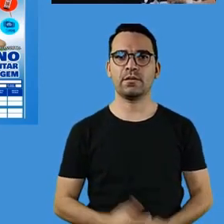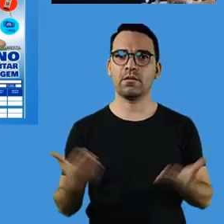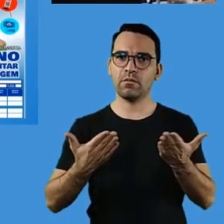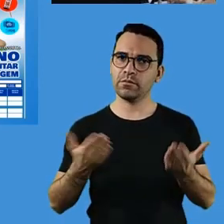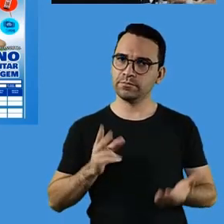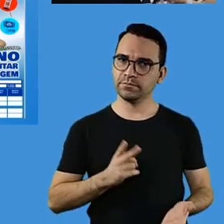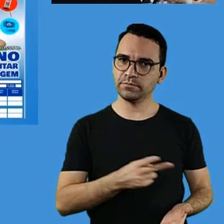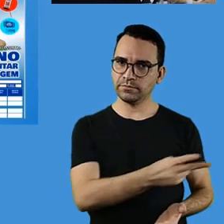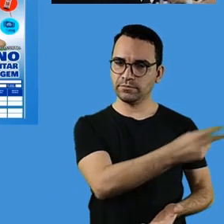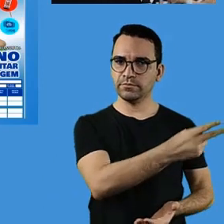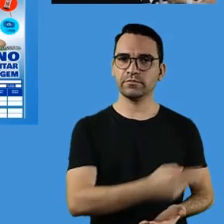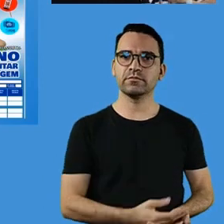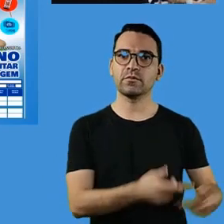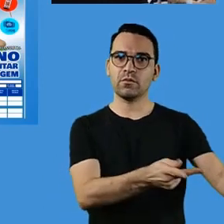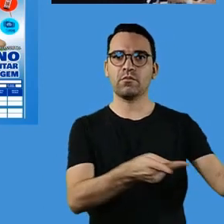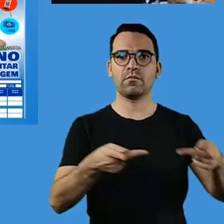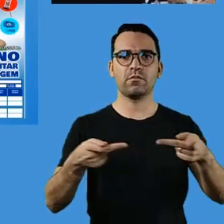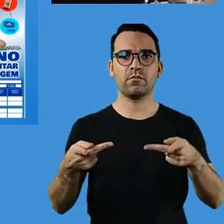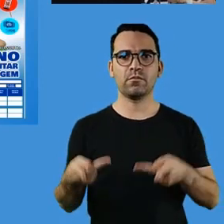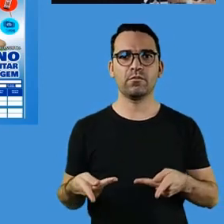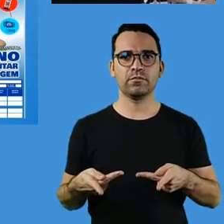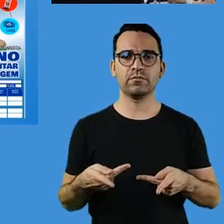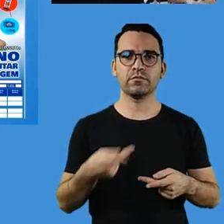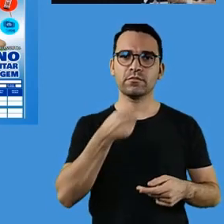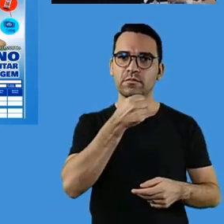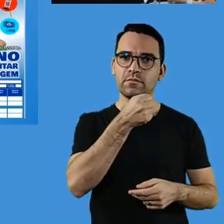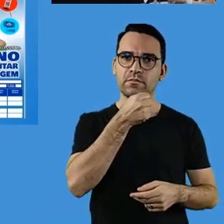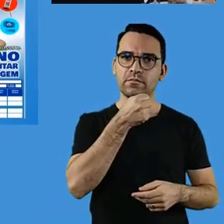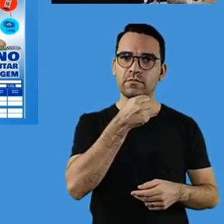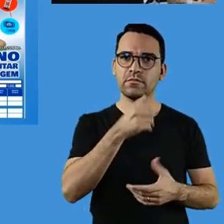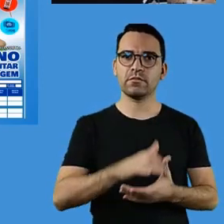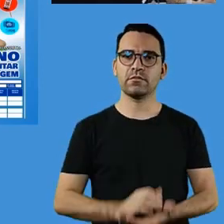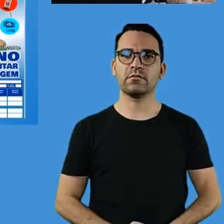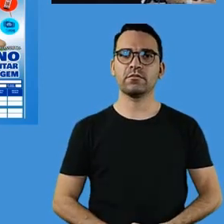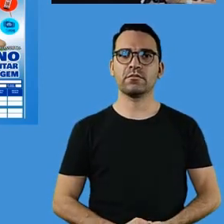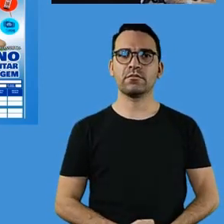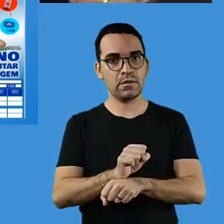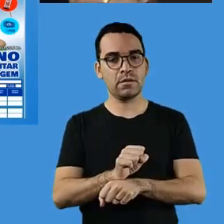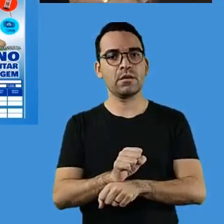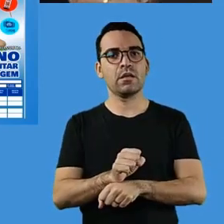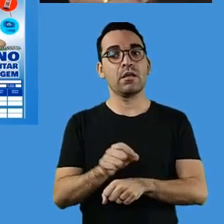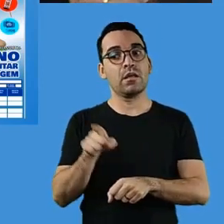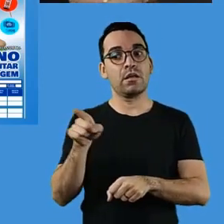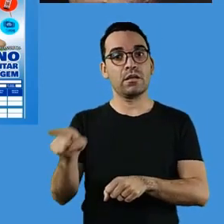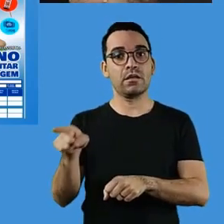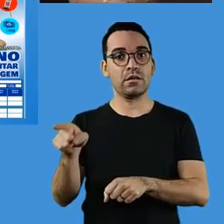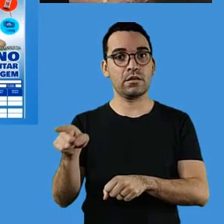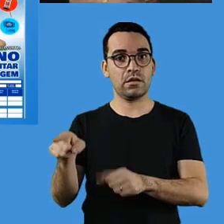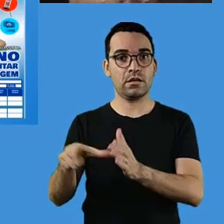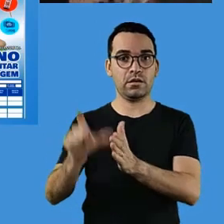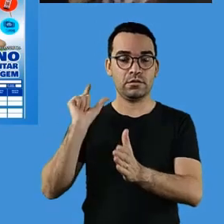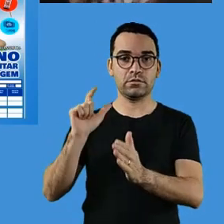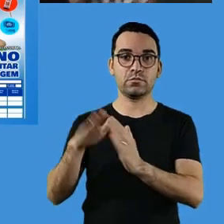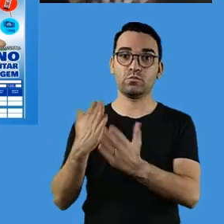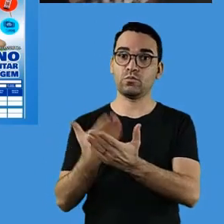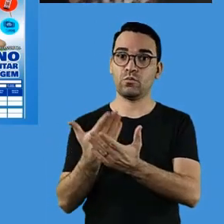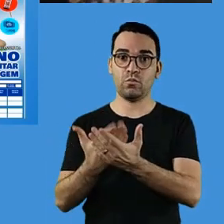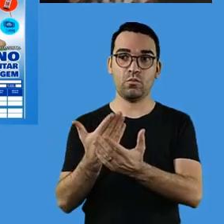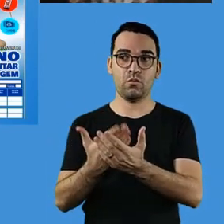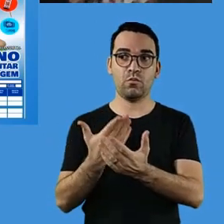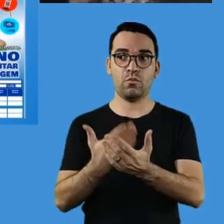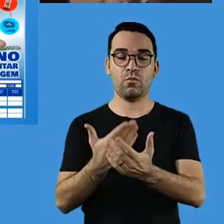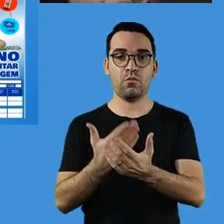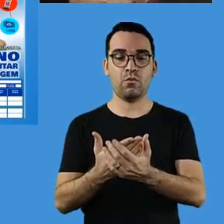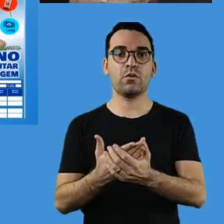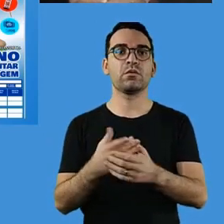que vocês tiverem. Dando continuidade, será de responsabilidade da escola a